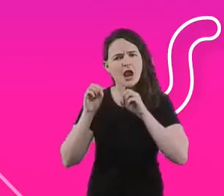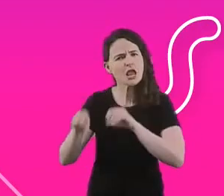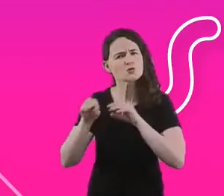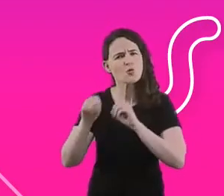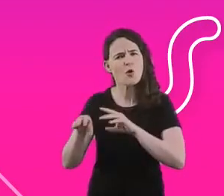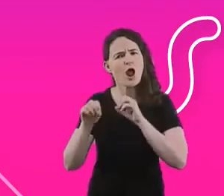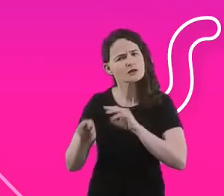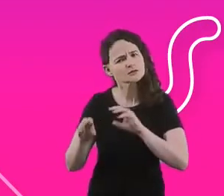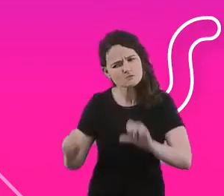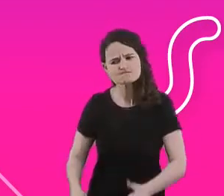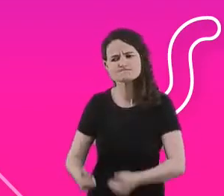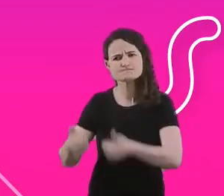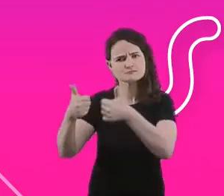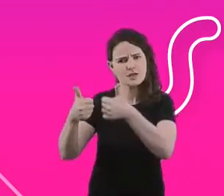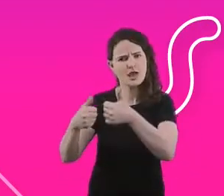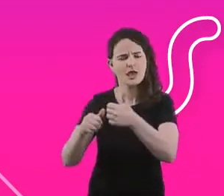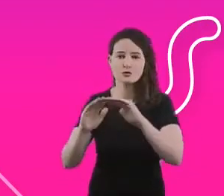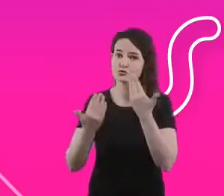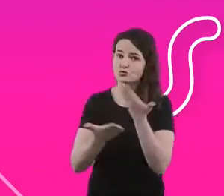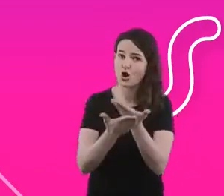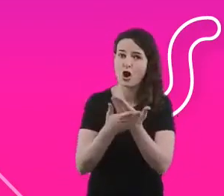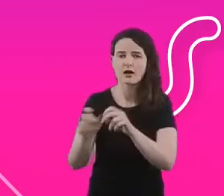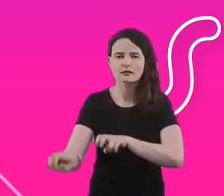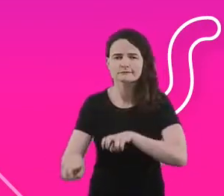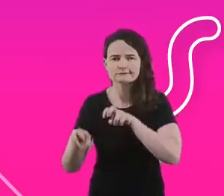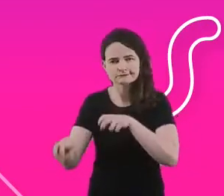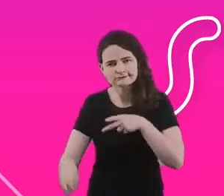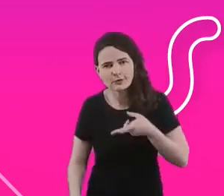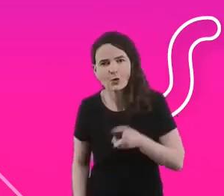ter continuidade e garantia de existência.